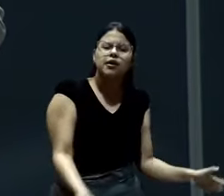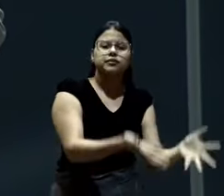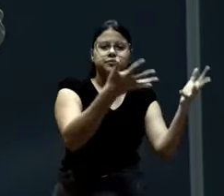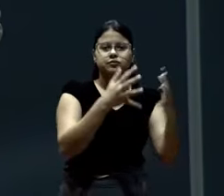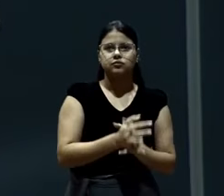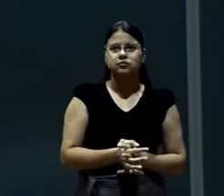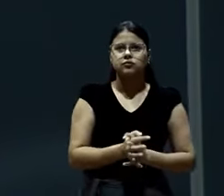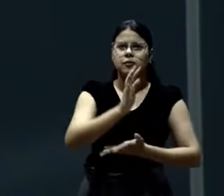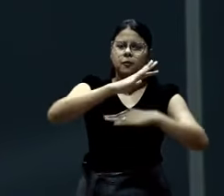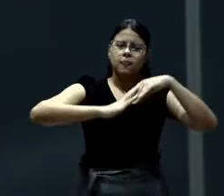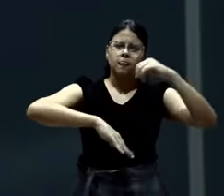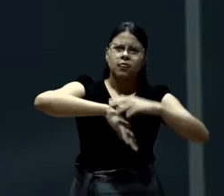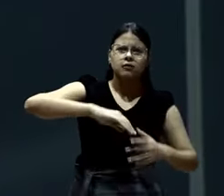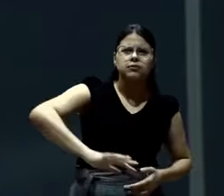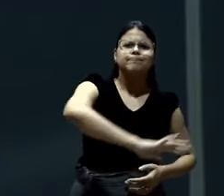estender a mão.